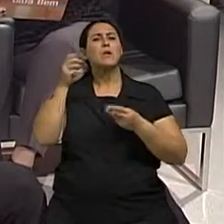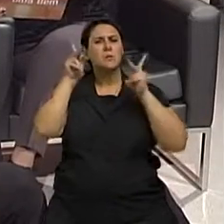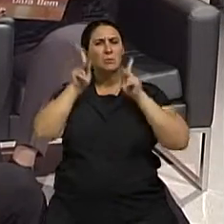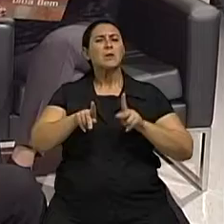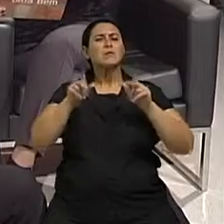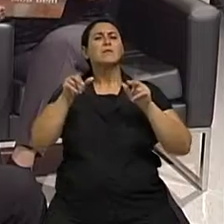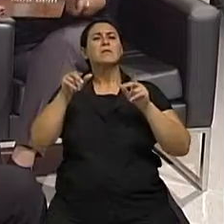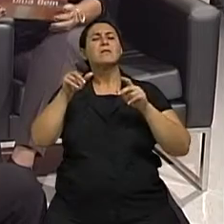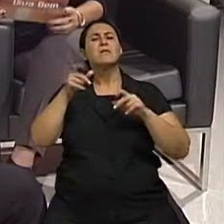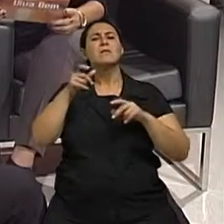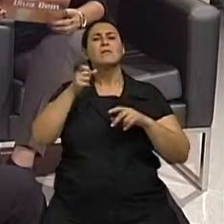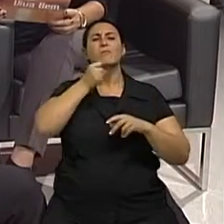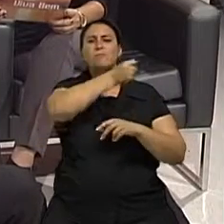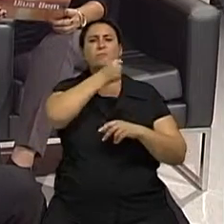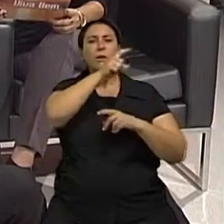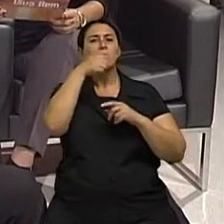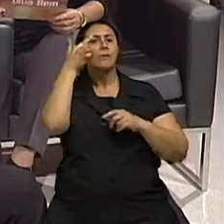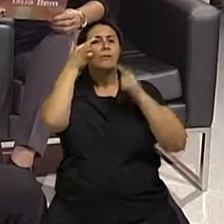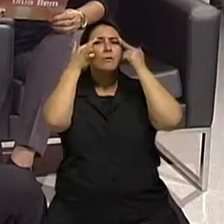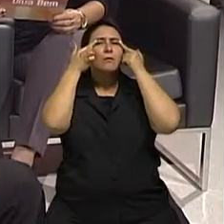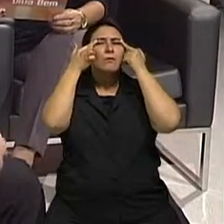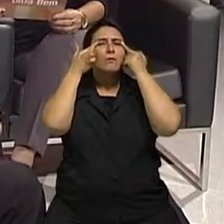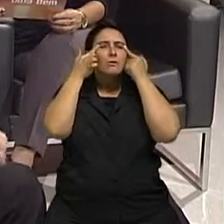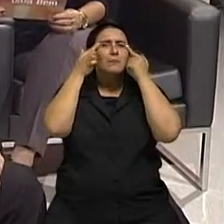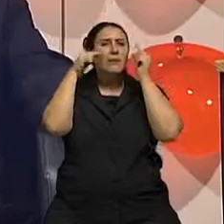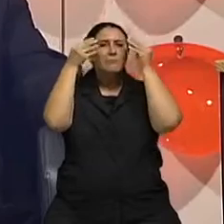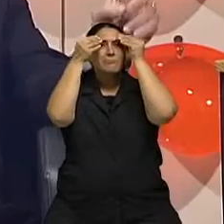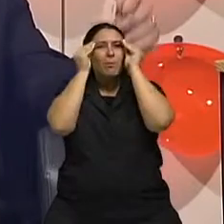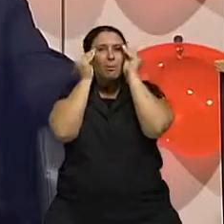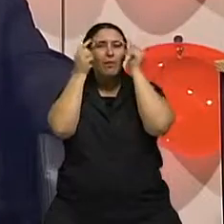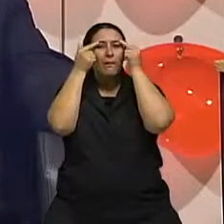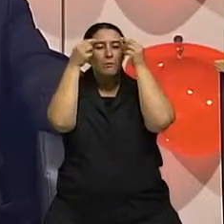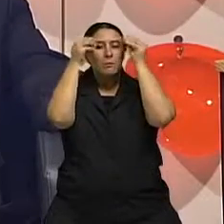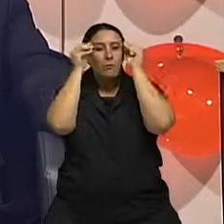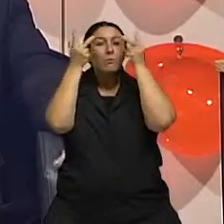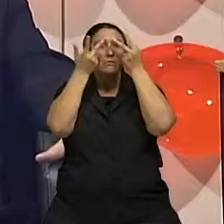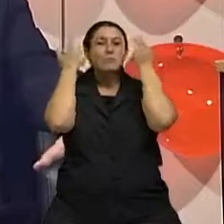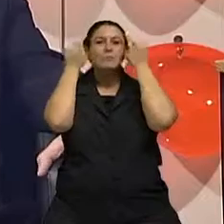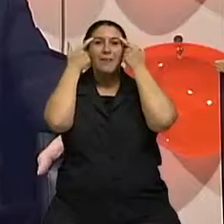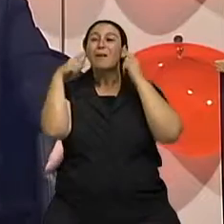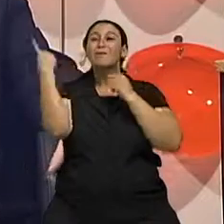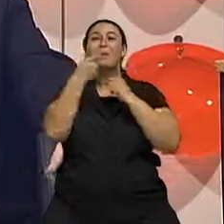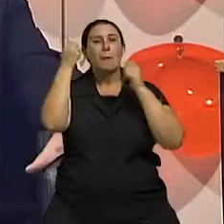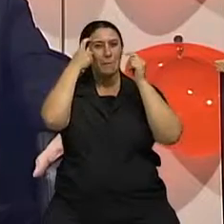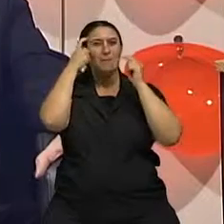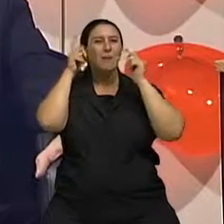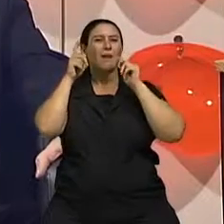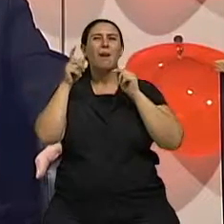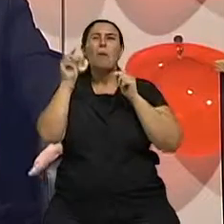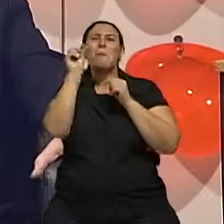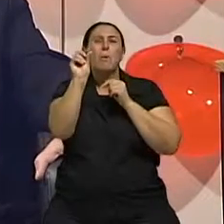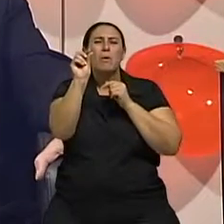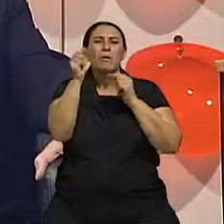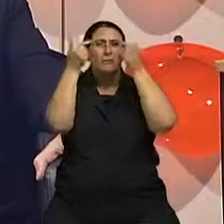caída que tapa o canto do olho? É, isso é um grande problema. Parece ser um problema pequeno a cirurgia das pálpebras. Mas é... Mas para quem tem o